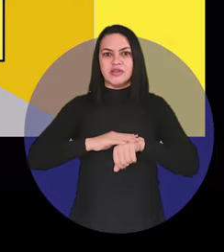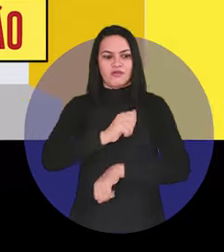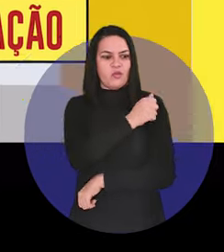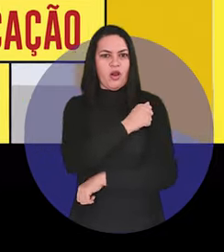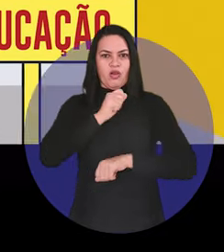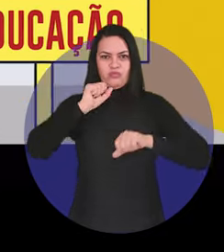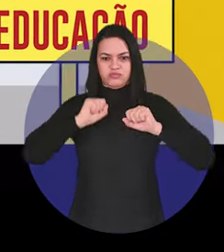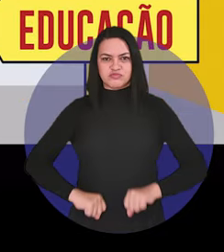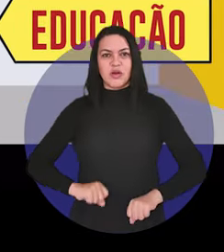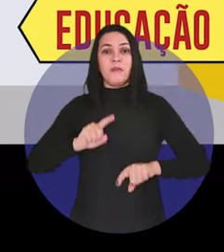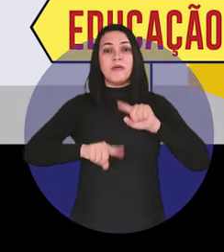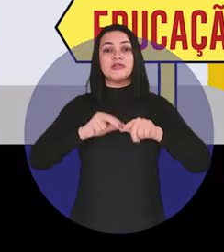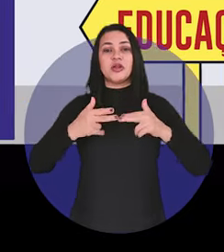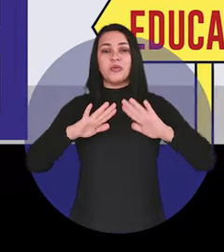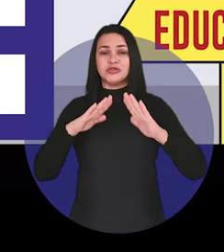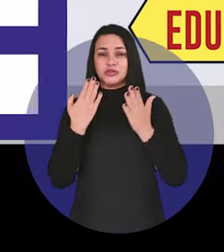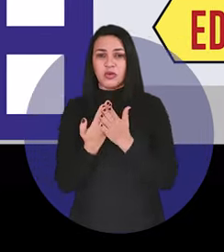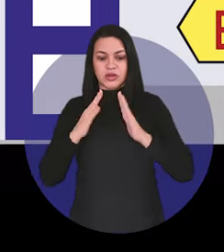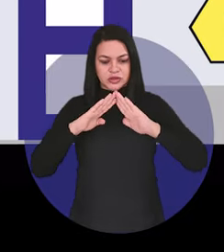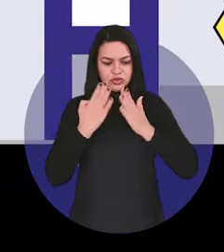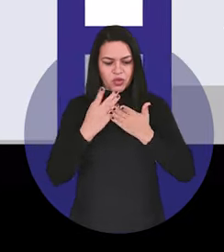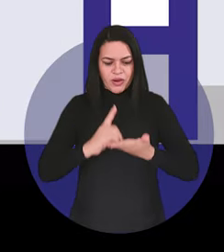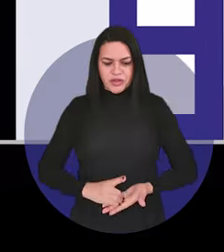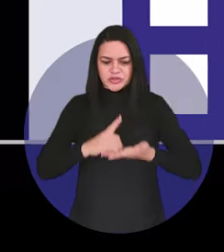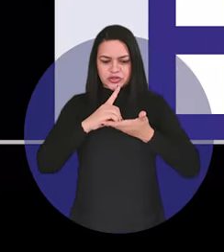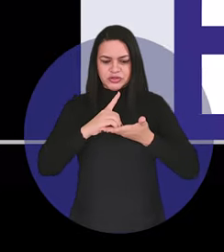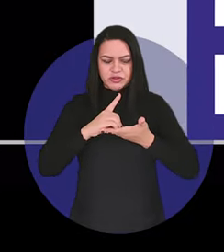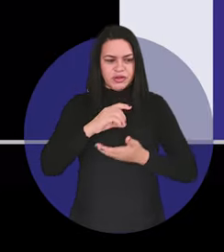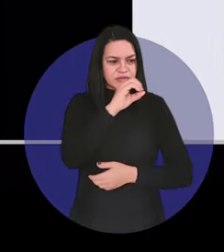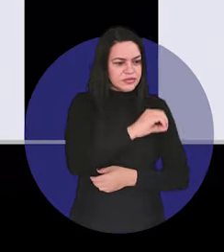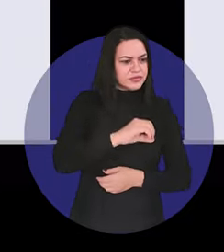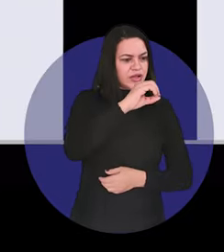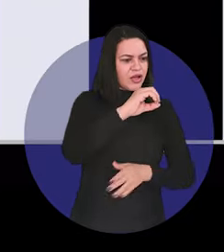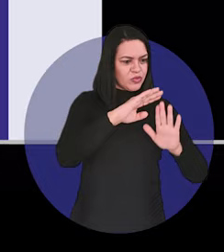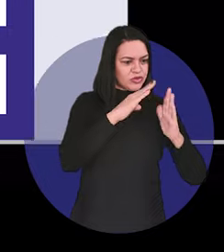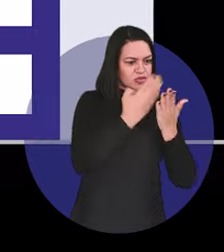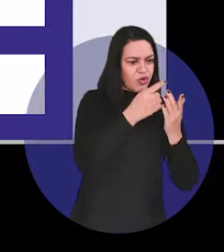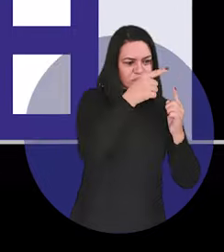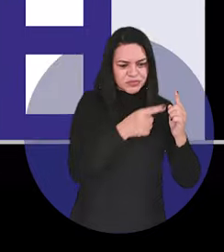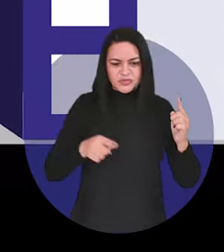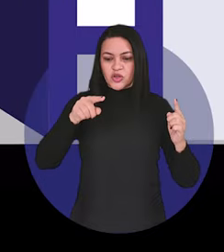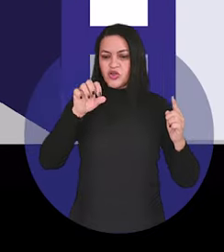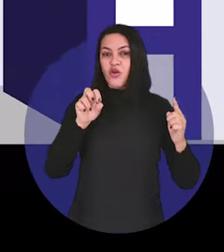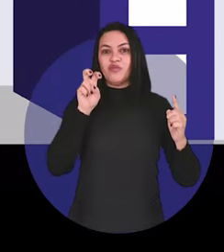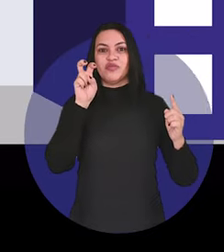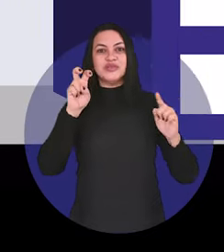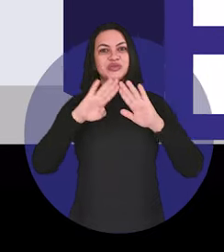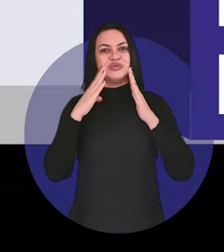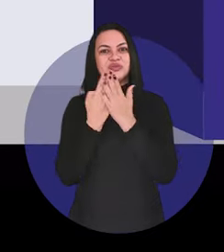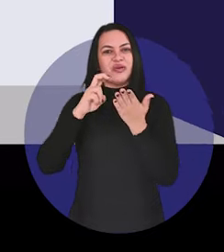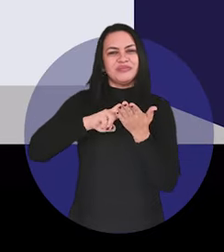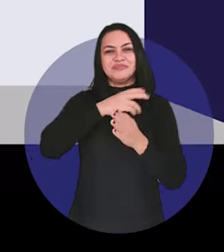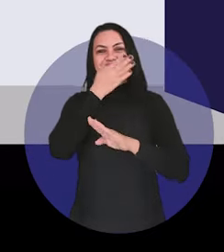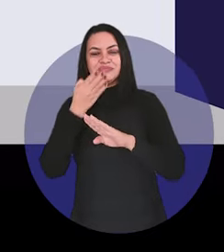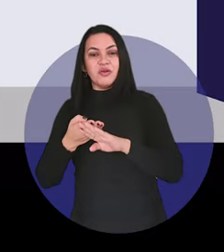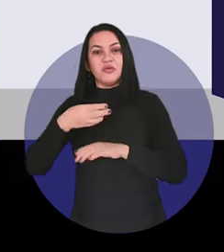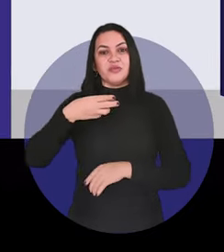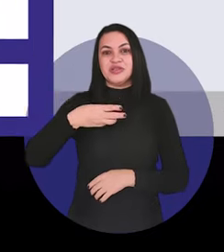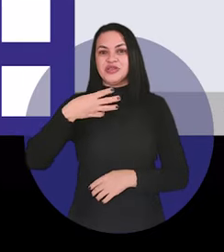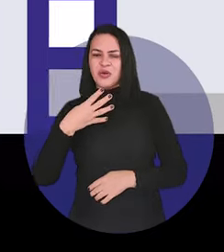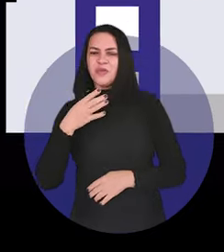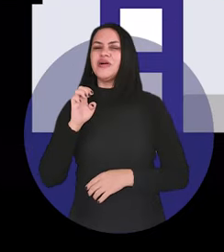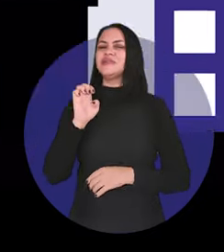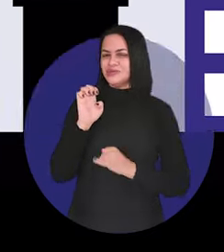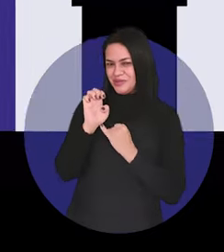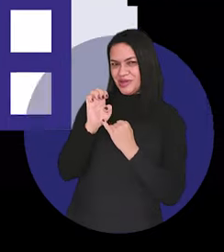fardamento, material escolar e escola digna. Saímos de zero para 95 escolas em tempo integral e 34